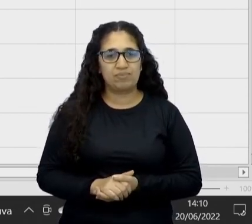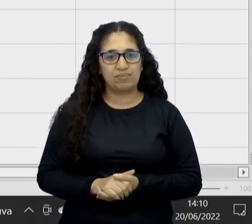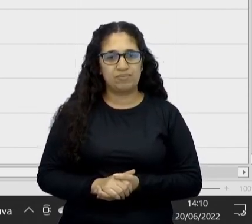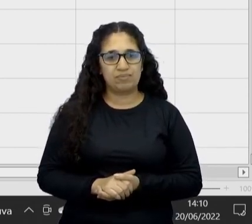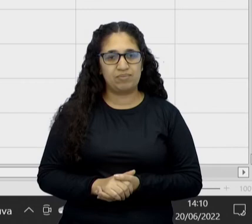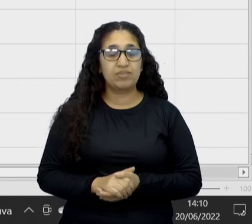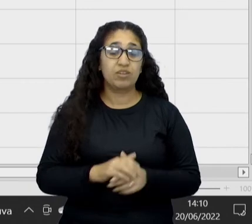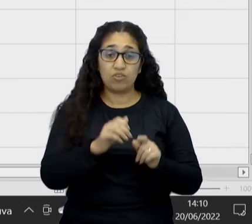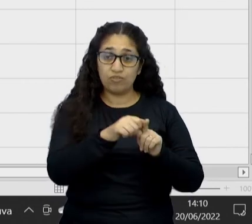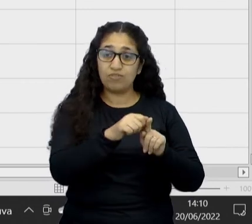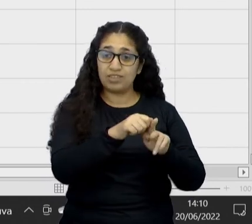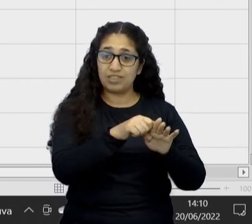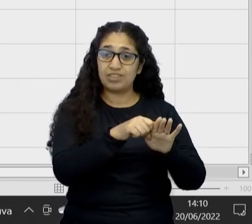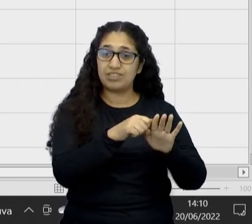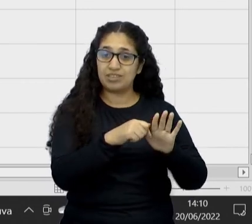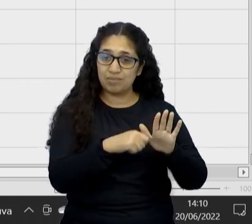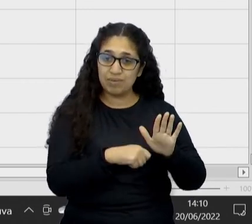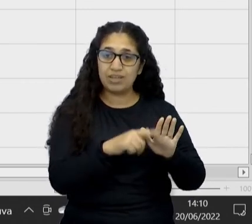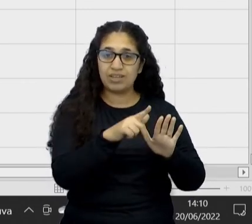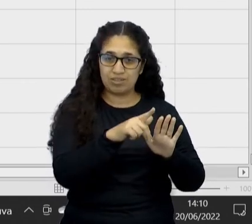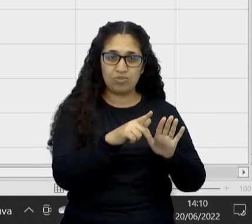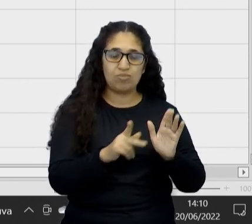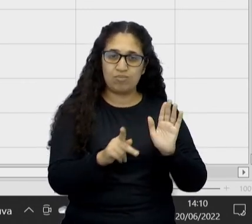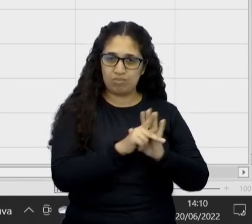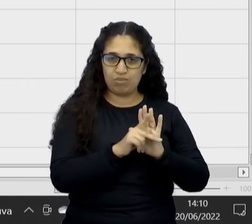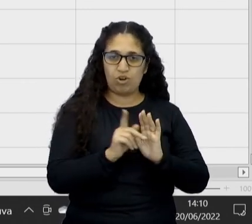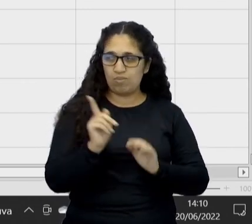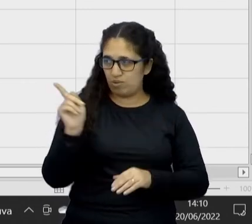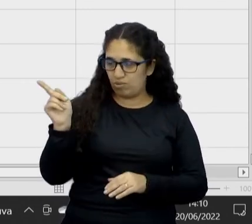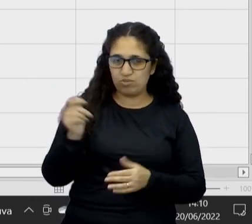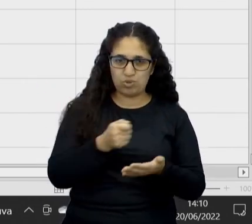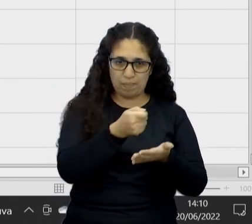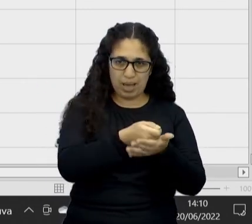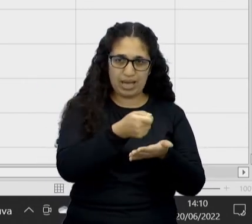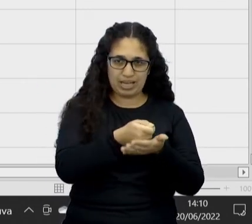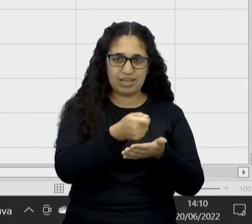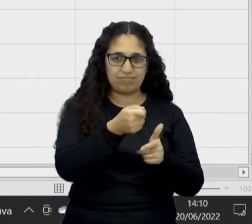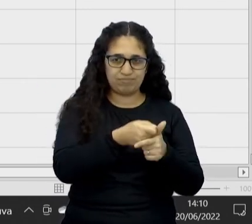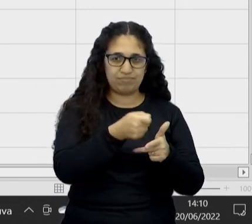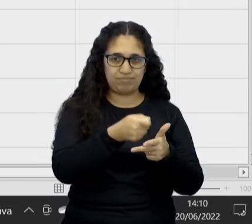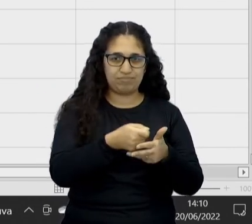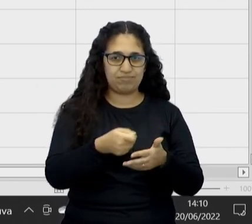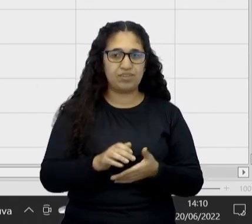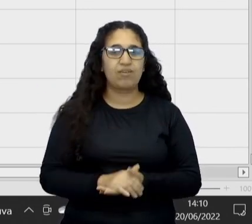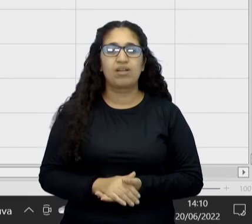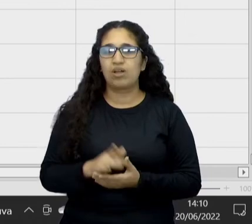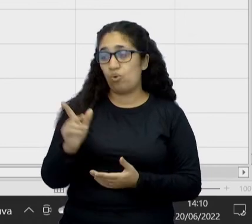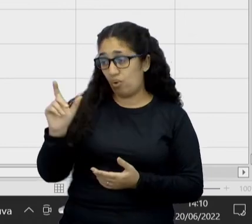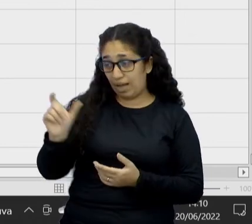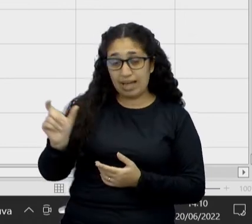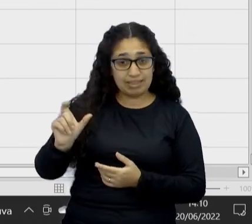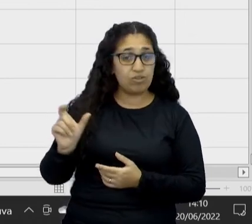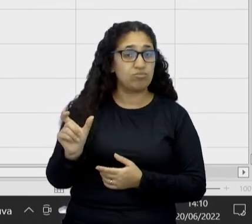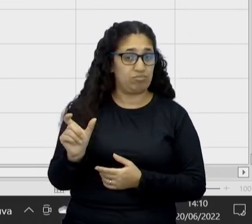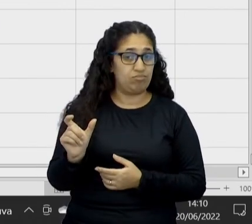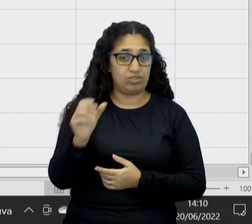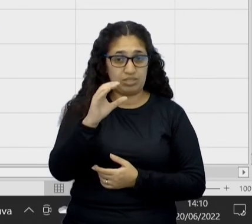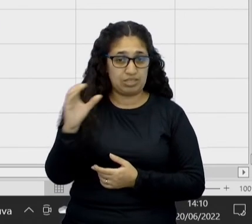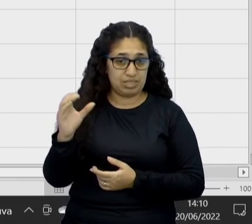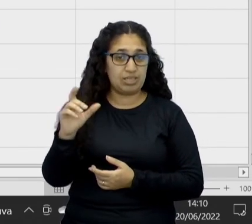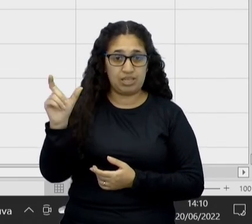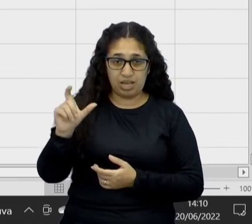Financiamento próprio. Opa. Próprio com cartão de crédito mesmo. Foi bem